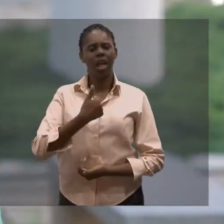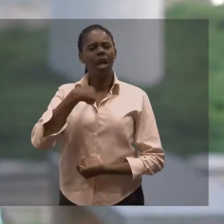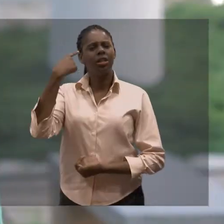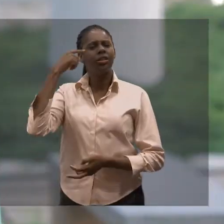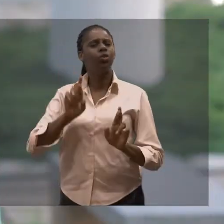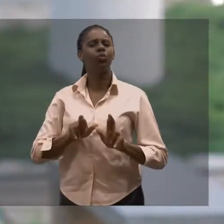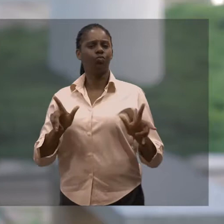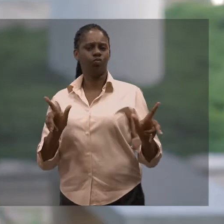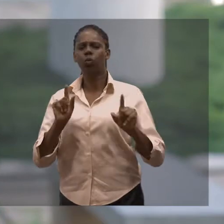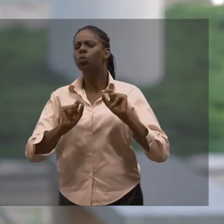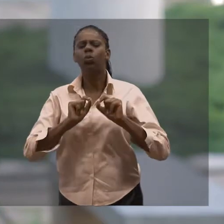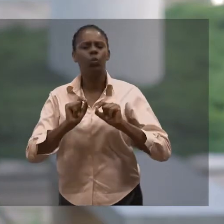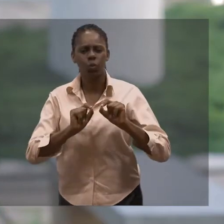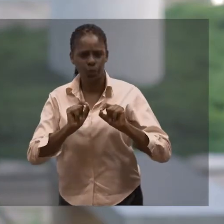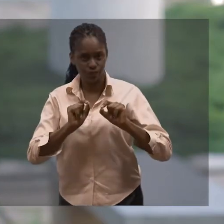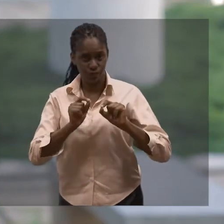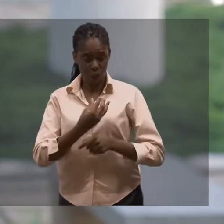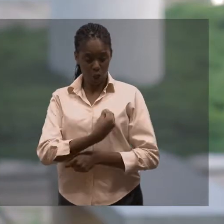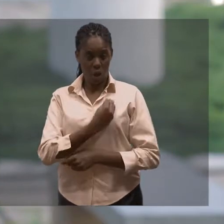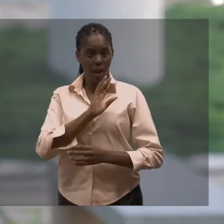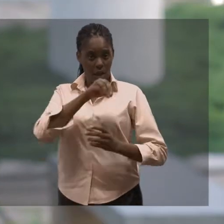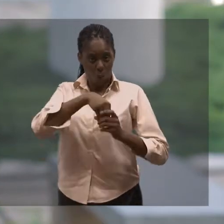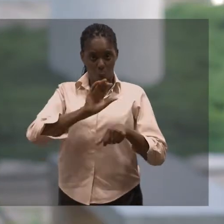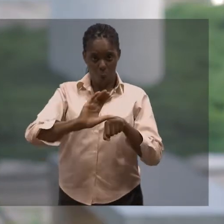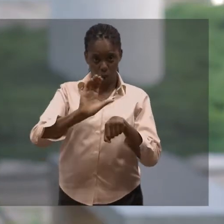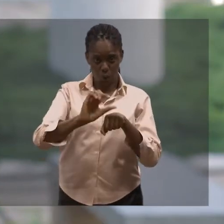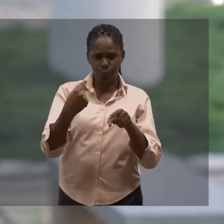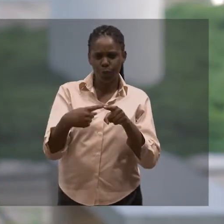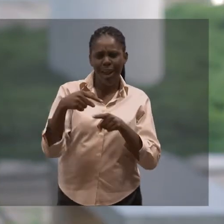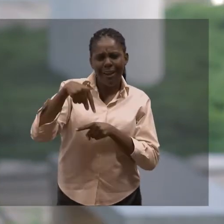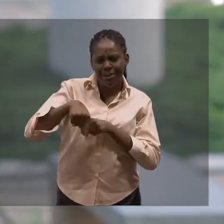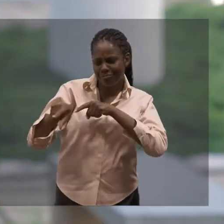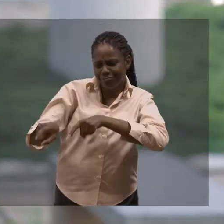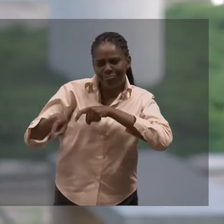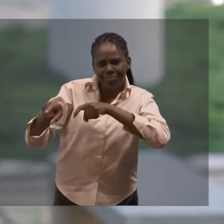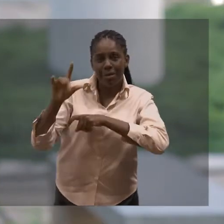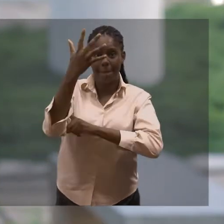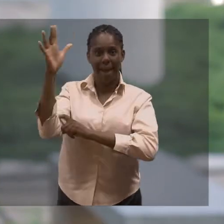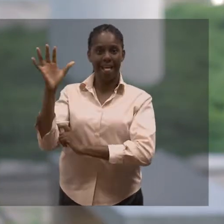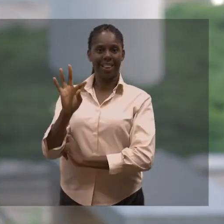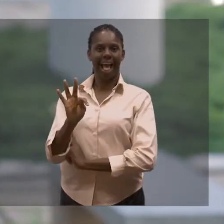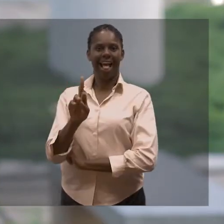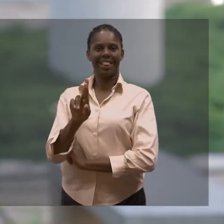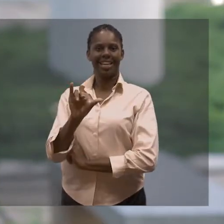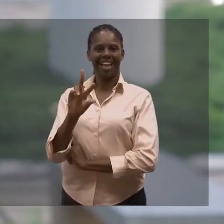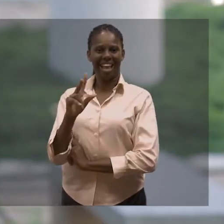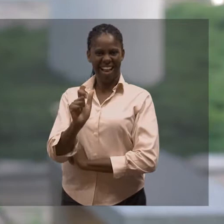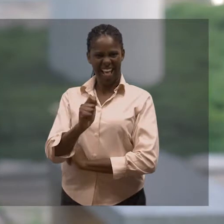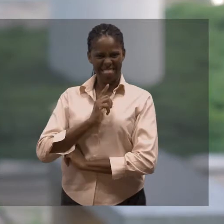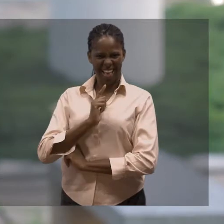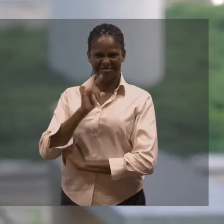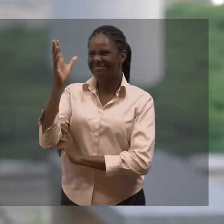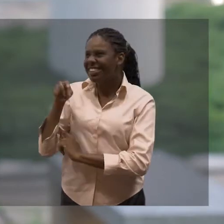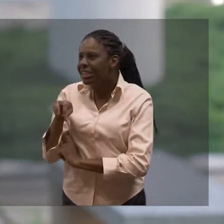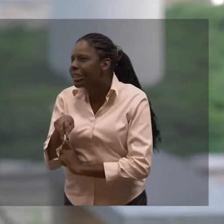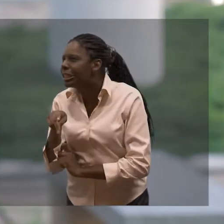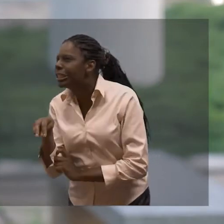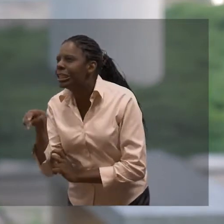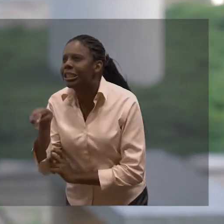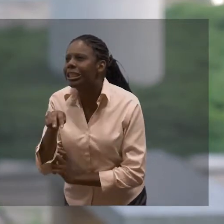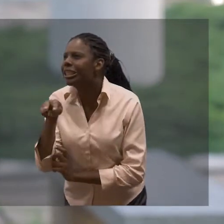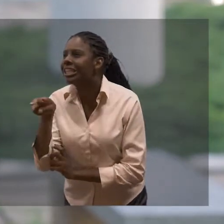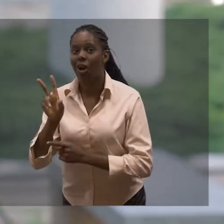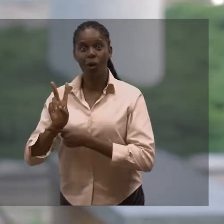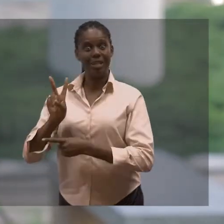Eu acho que o diferencial é a vivência que a gente tem no curso, por ser numa fazenda, por ter trilhas